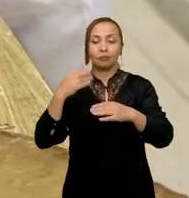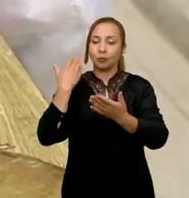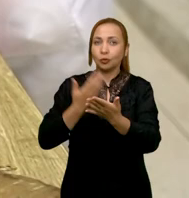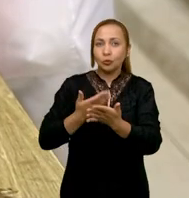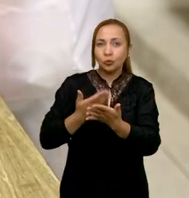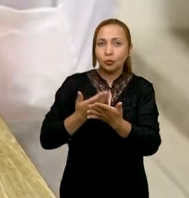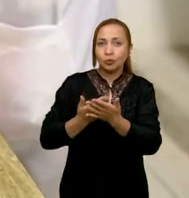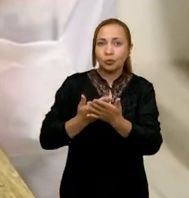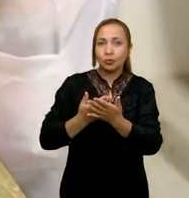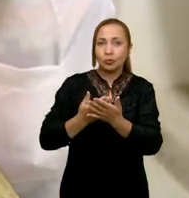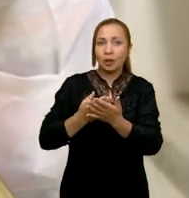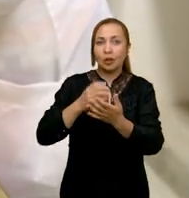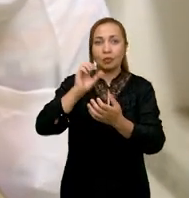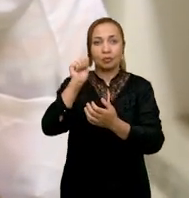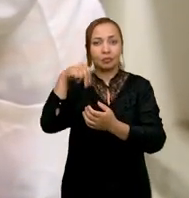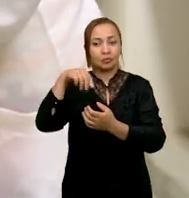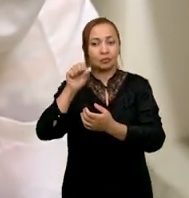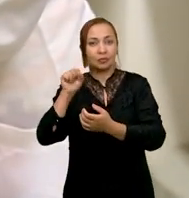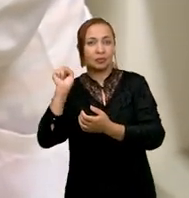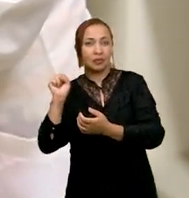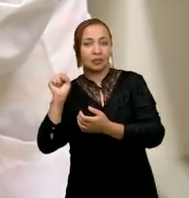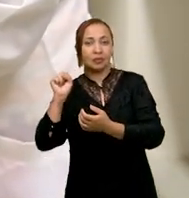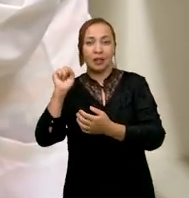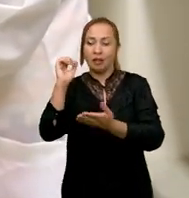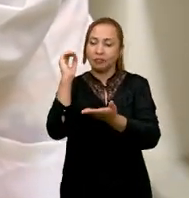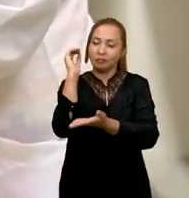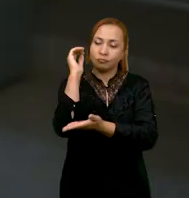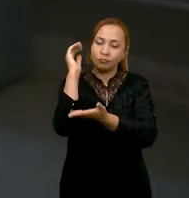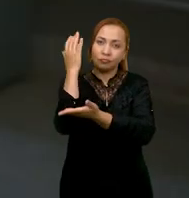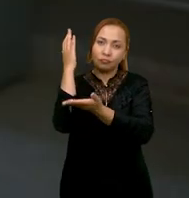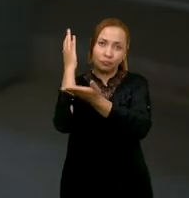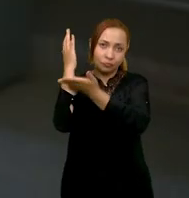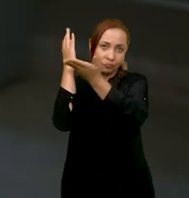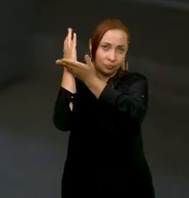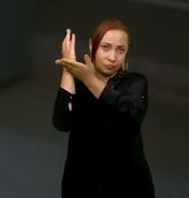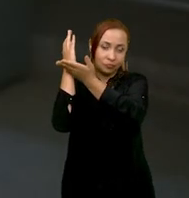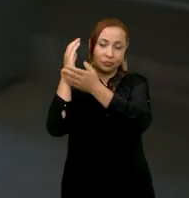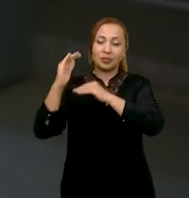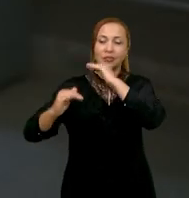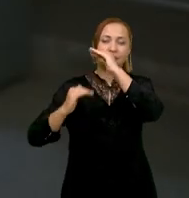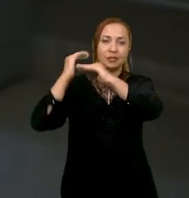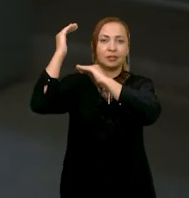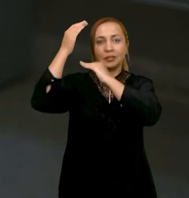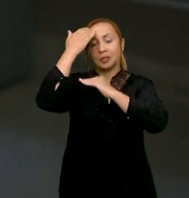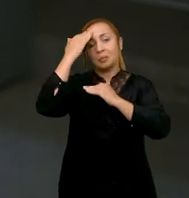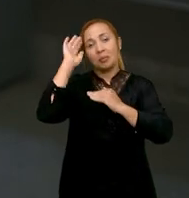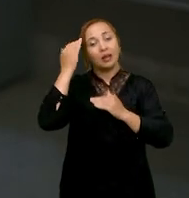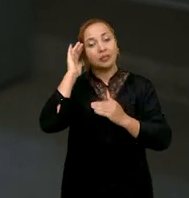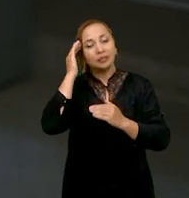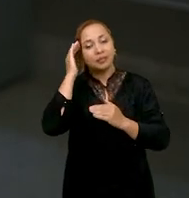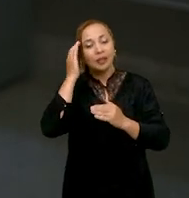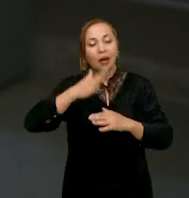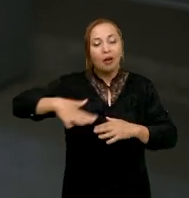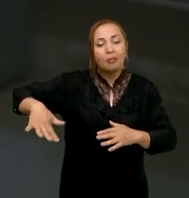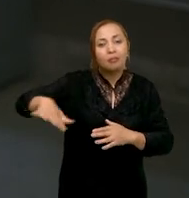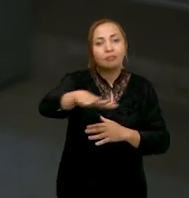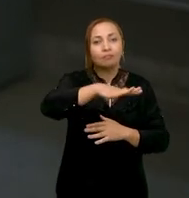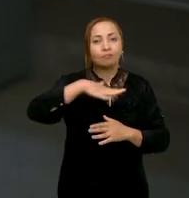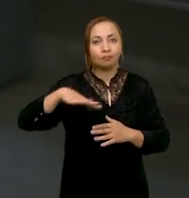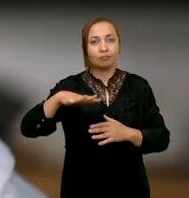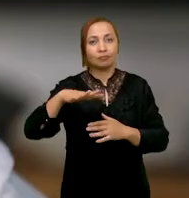anéis de crescimento que ocorrem nas árvores para entender o ambiente, visto que os anéis de crescimento